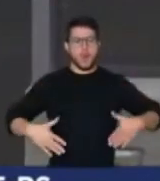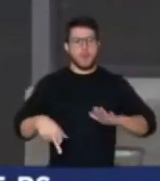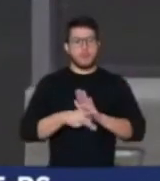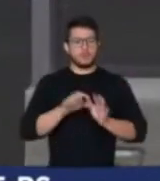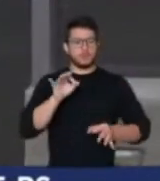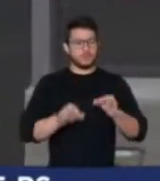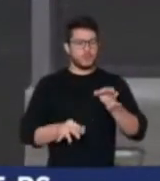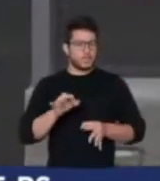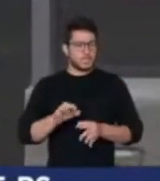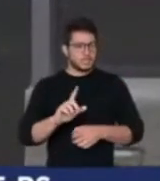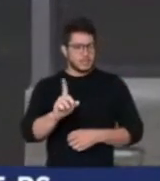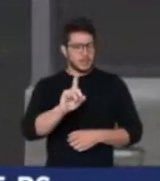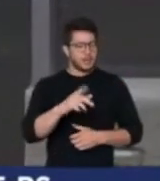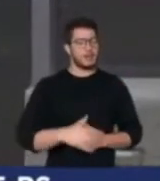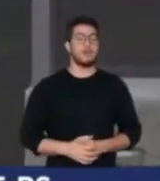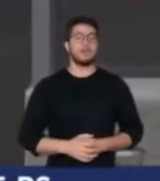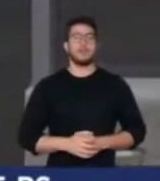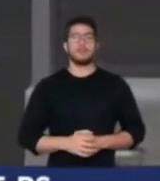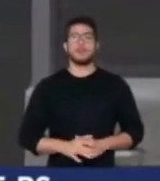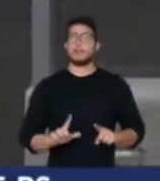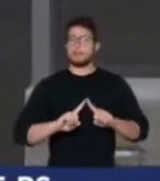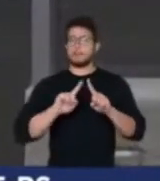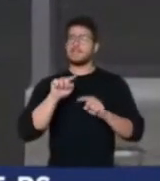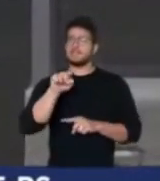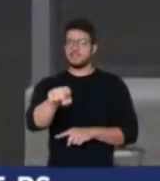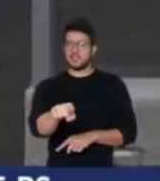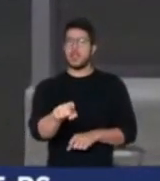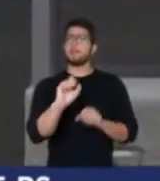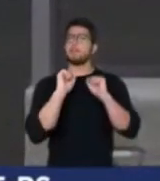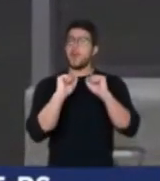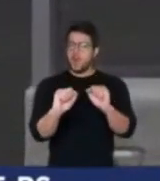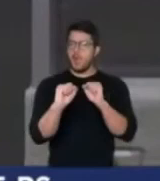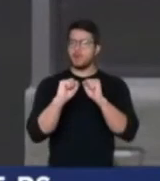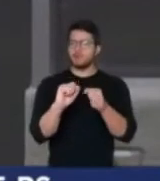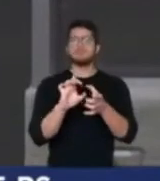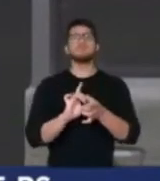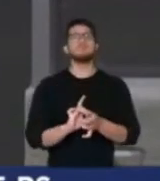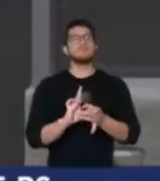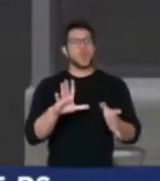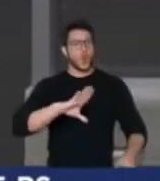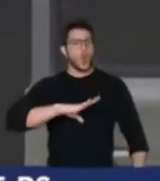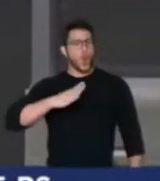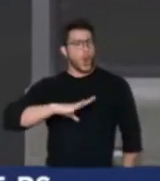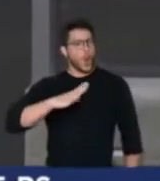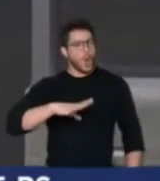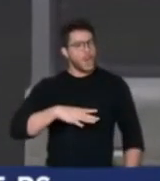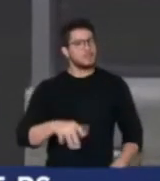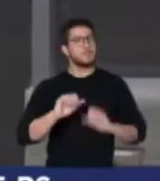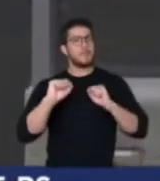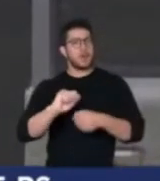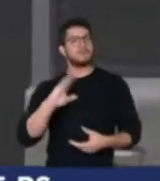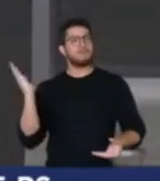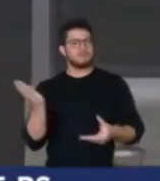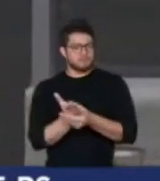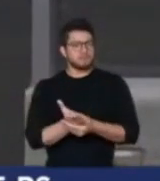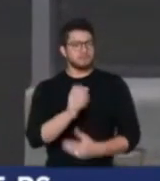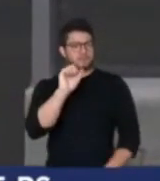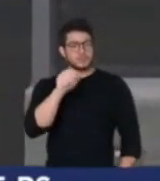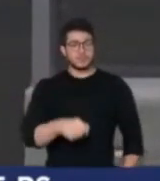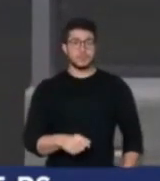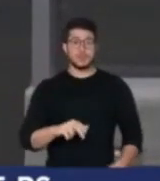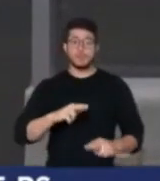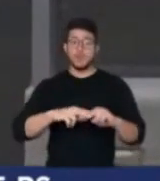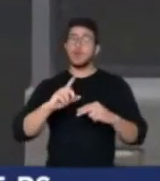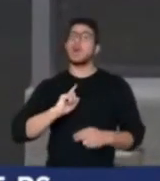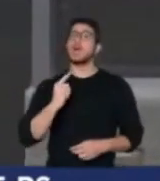eu estou lhe dizendo em alto um bom som, não se acovarde, doutor Marcelo Bretas, entre na justiça contra nós, porque nós vamos